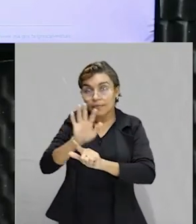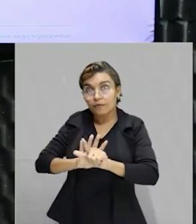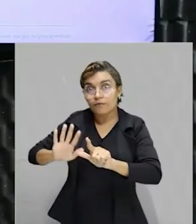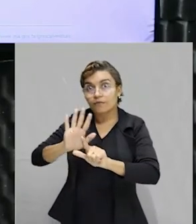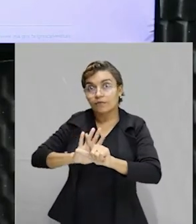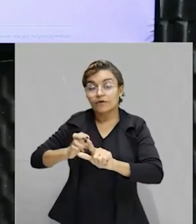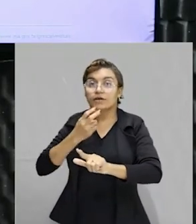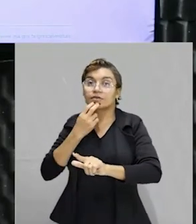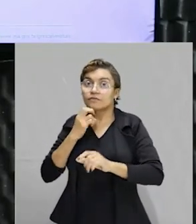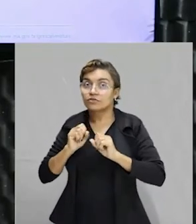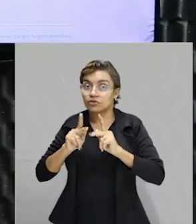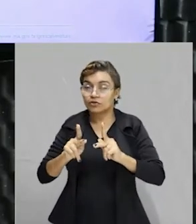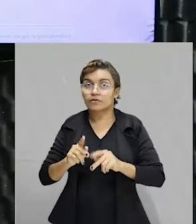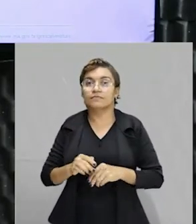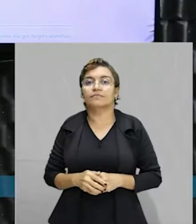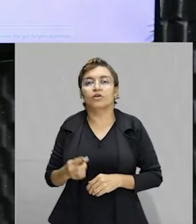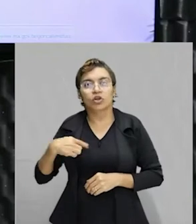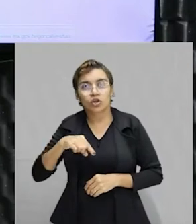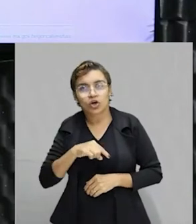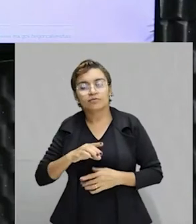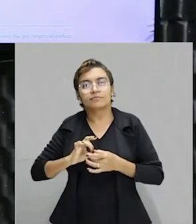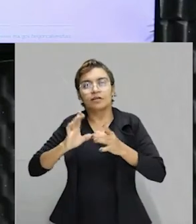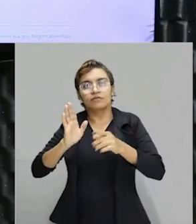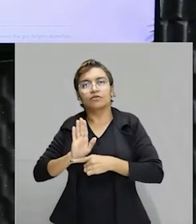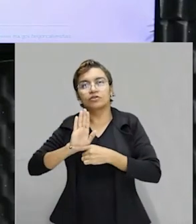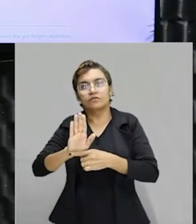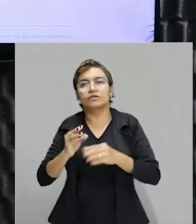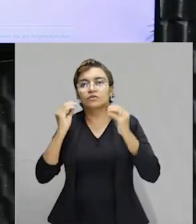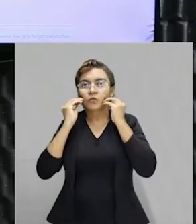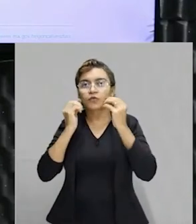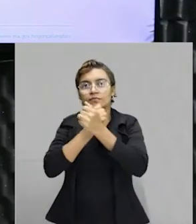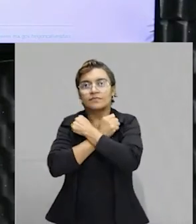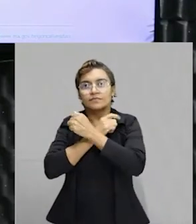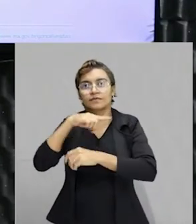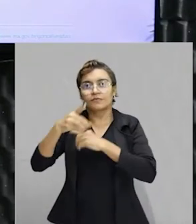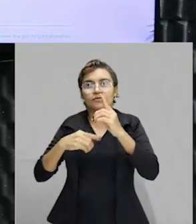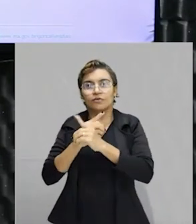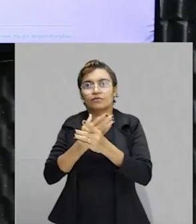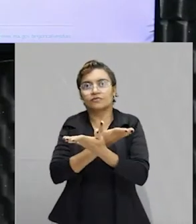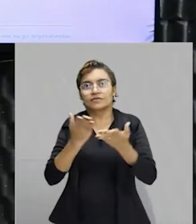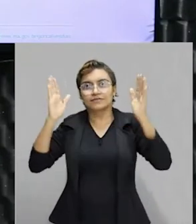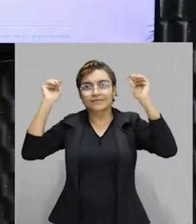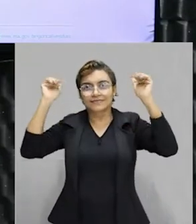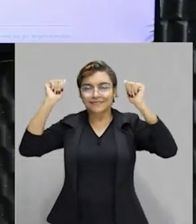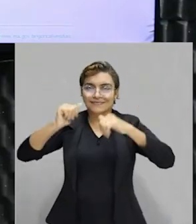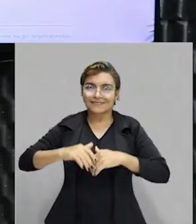Gonçalves Dias, certinho? A gente está sempre à disposição. Um beijão para vocês e até a próxima aula. Tchau, tchau!